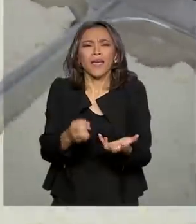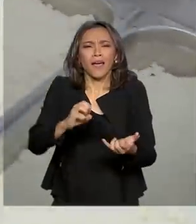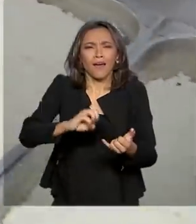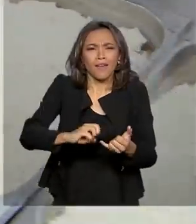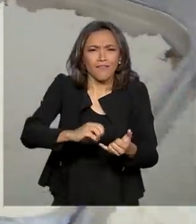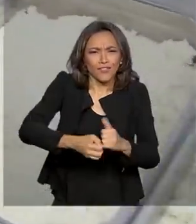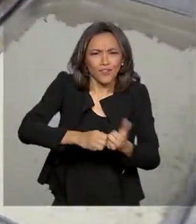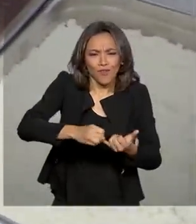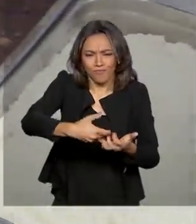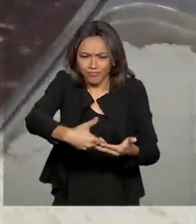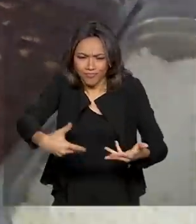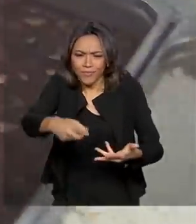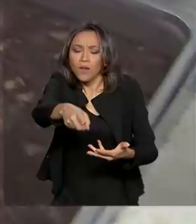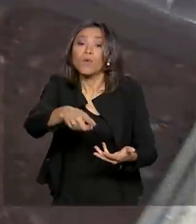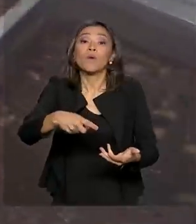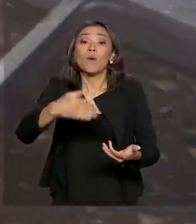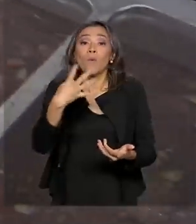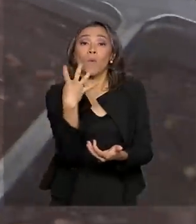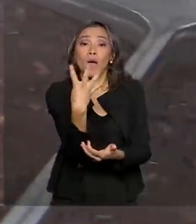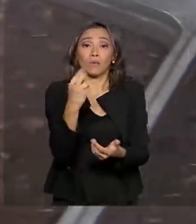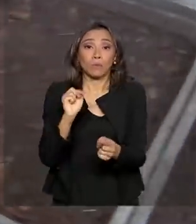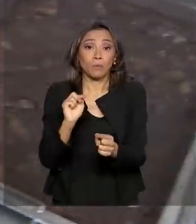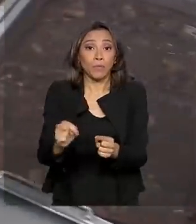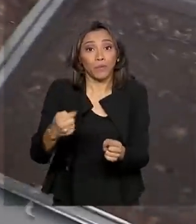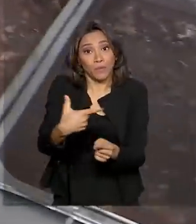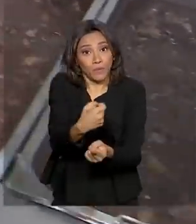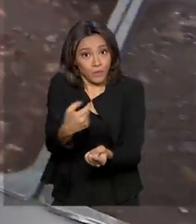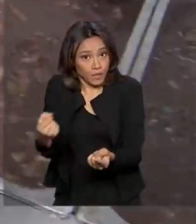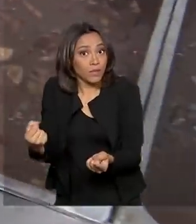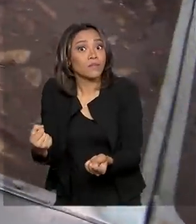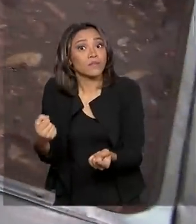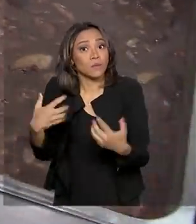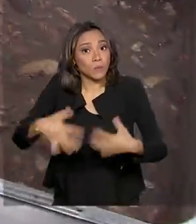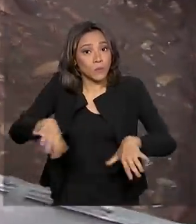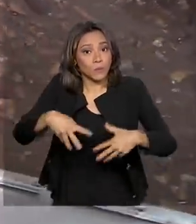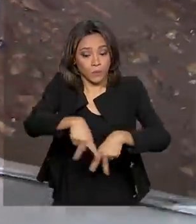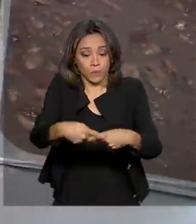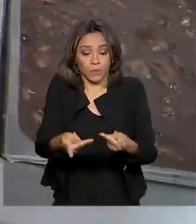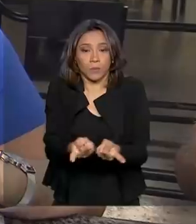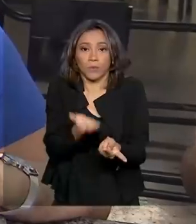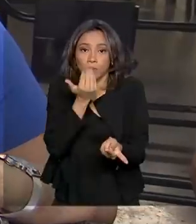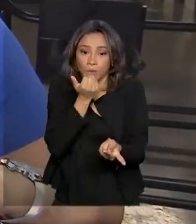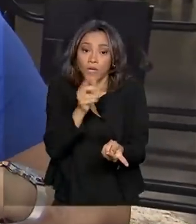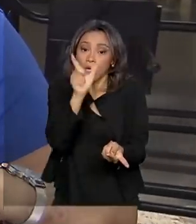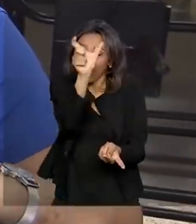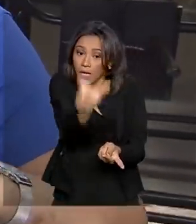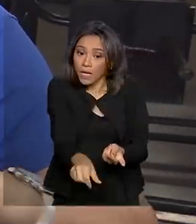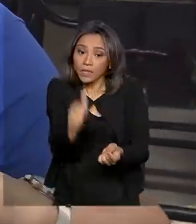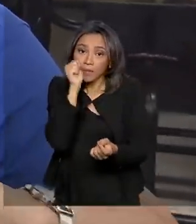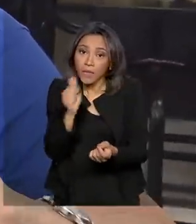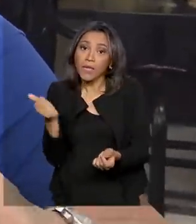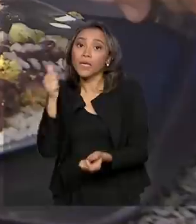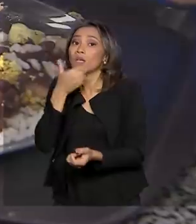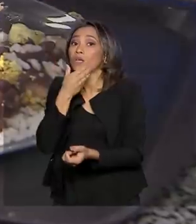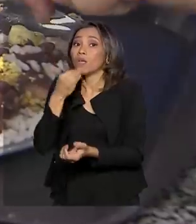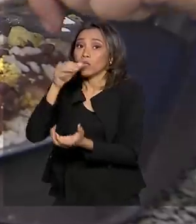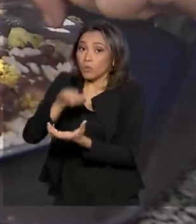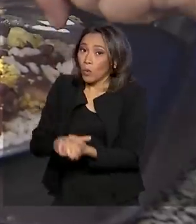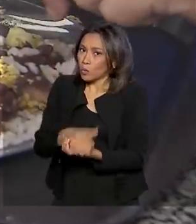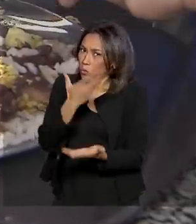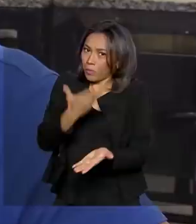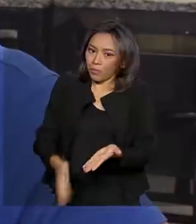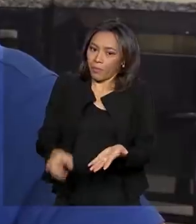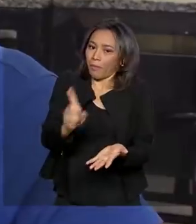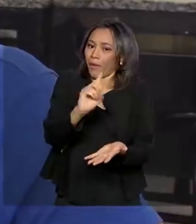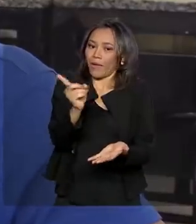número de refeições chega a 4.200. Almoço que a aposentada Maria da Penha e o marido não perdem por